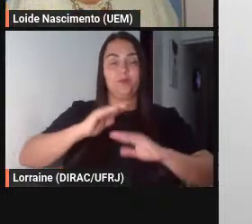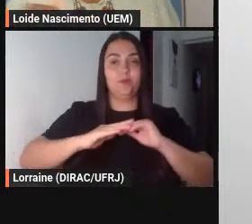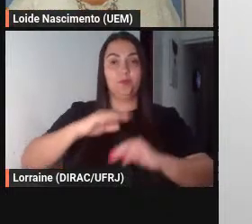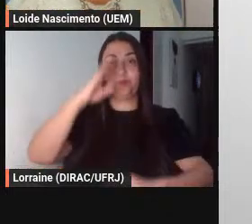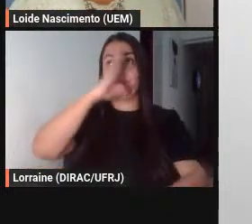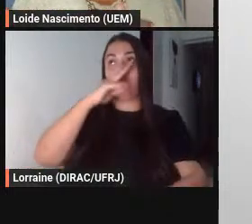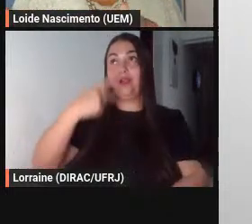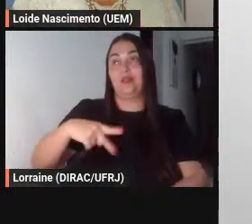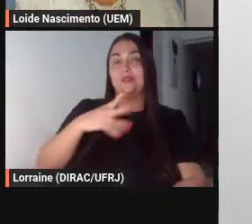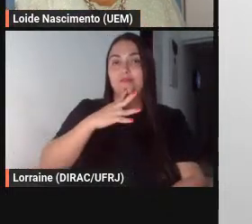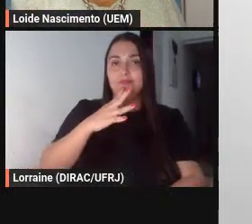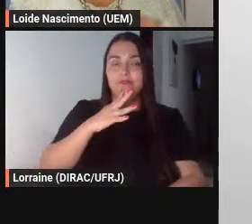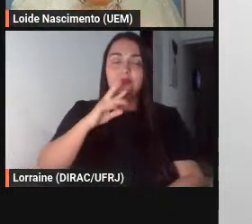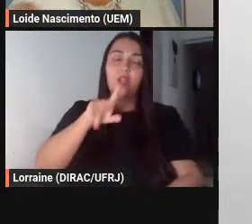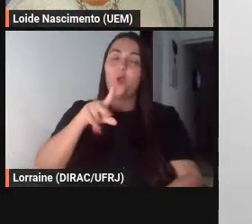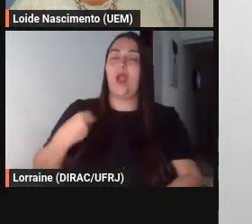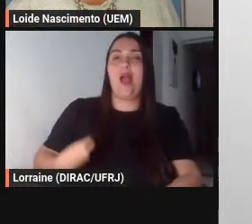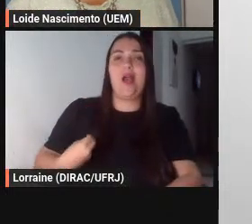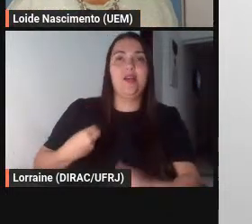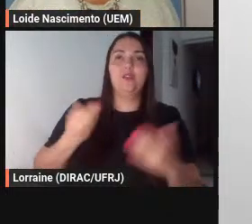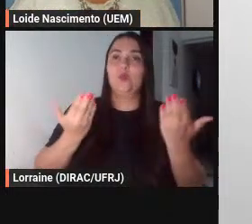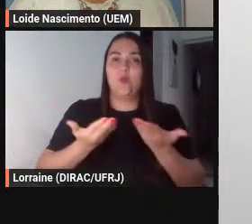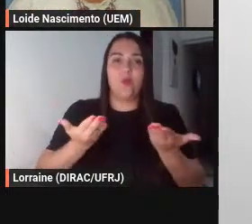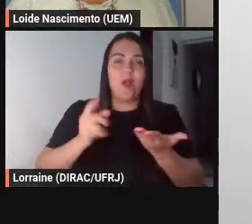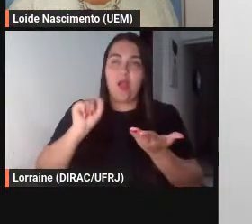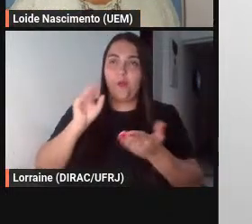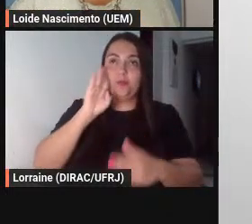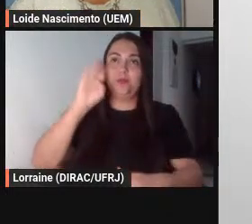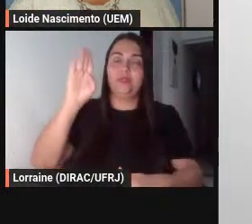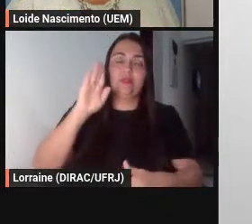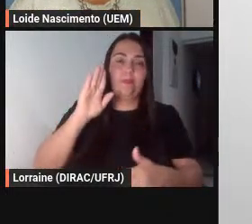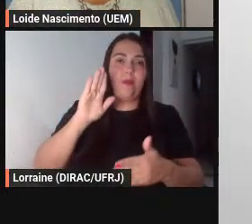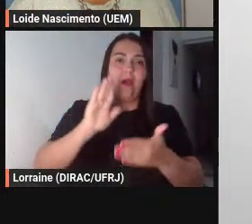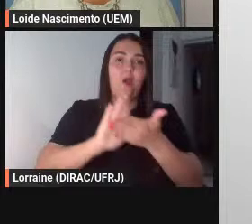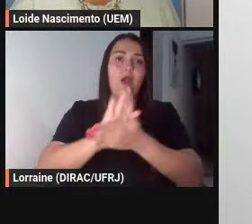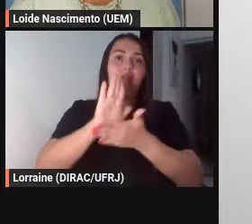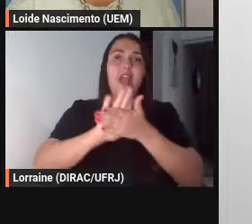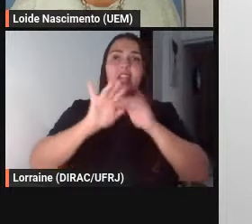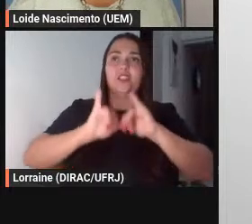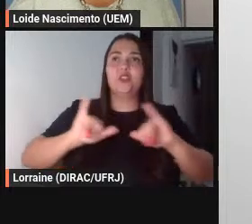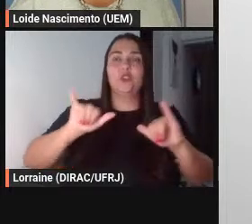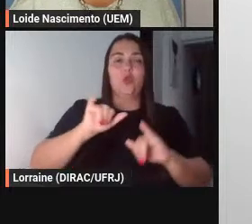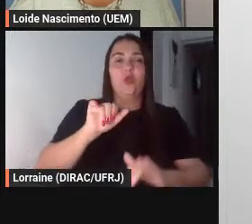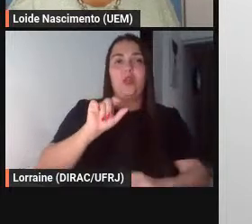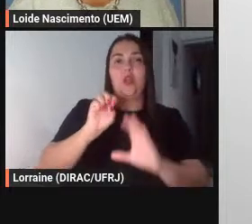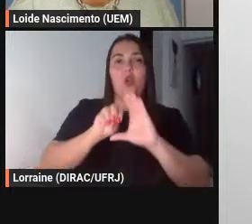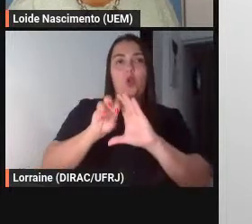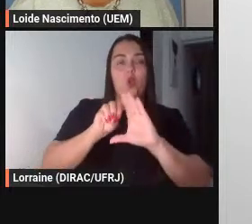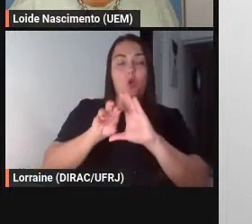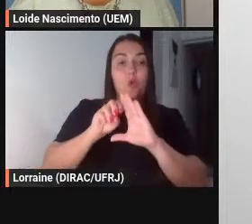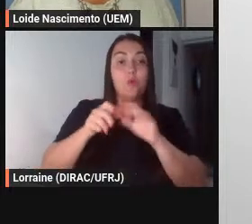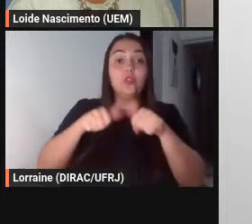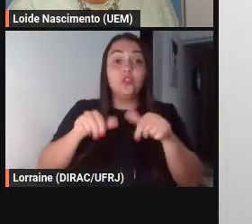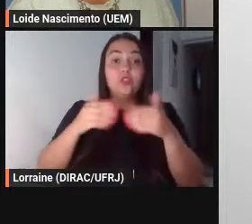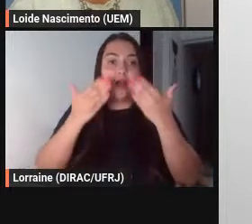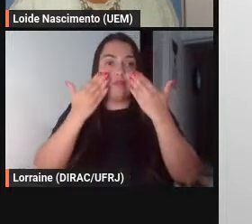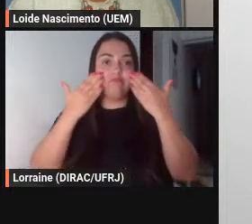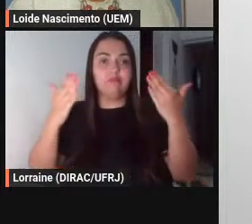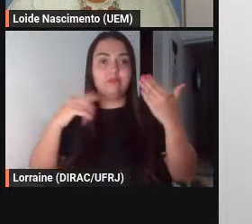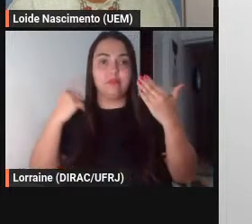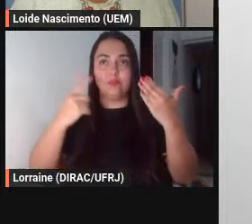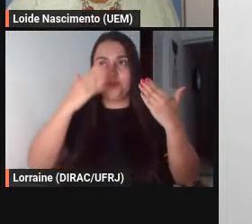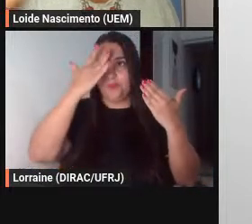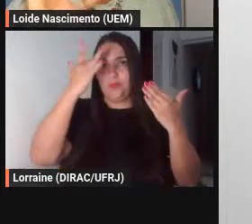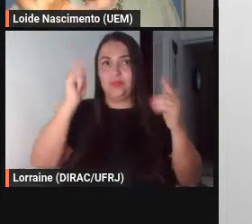essa aqui não é a atual que circula hoje pela pela editora Globo também não é já que a obra está em domínio público certo